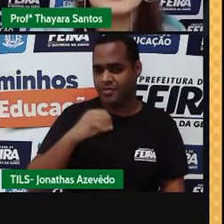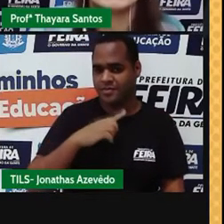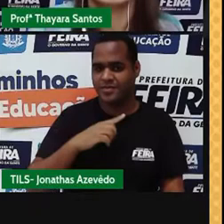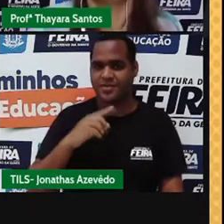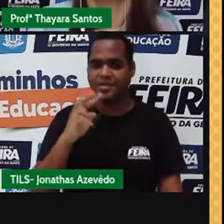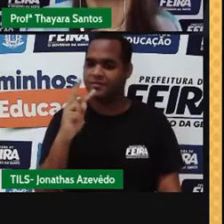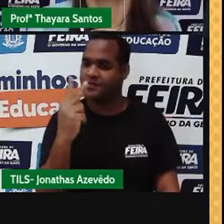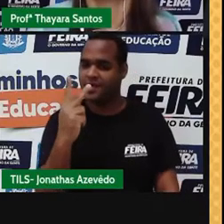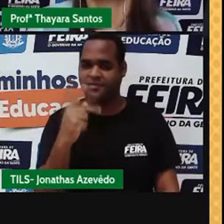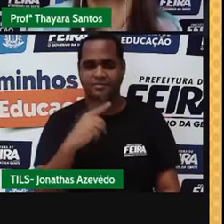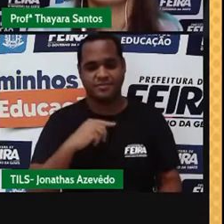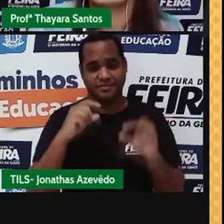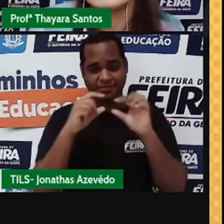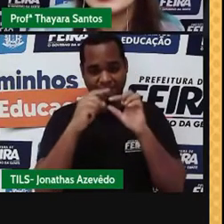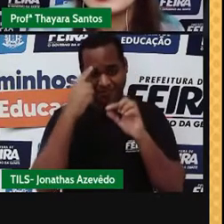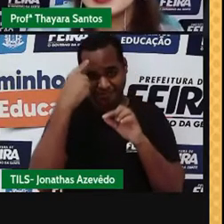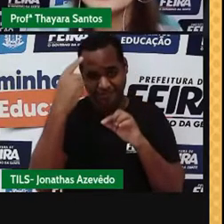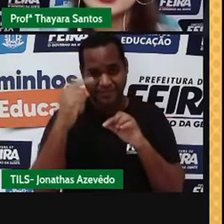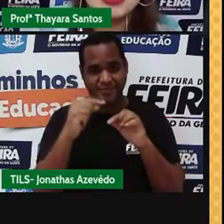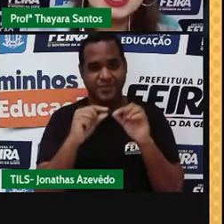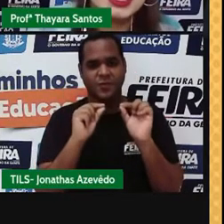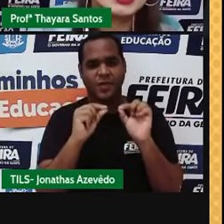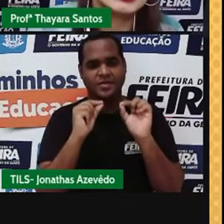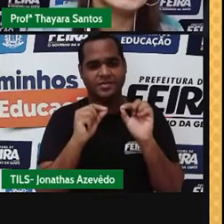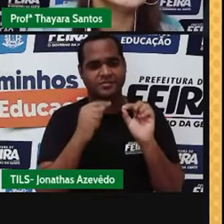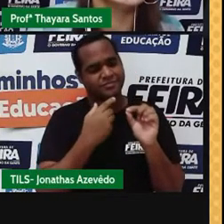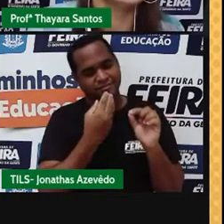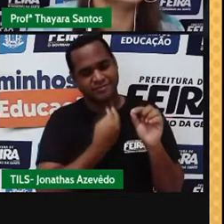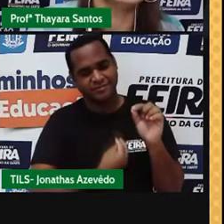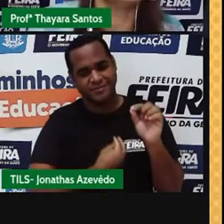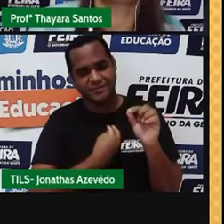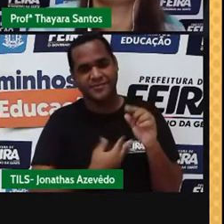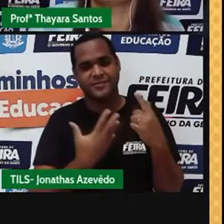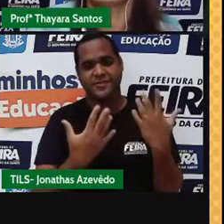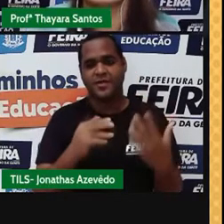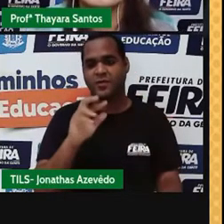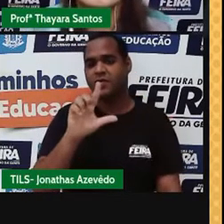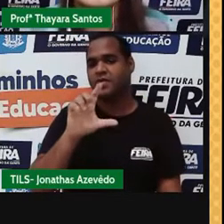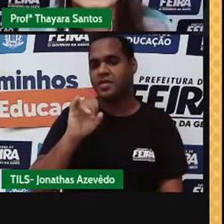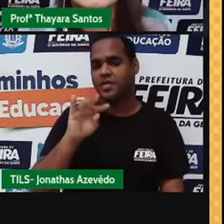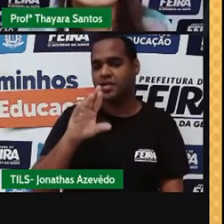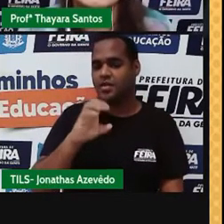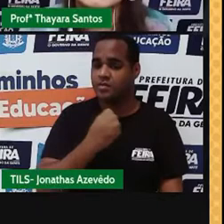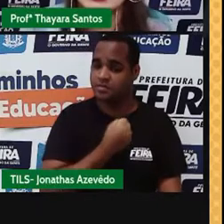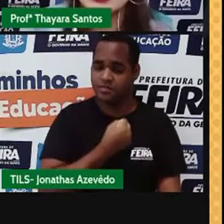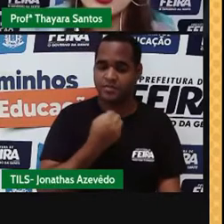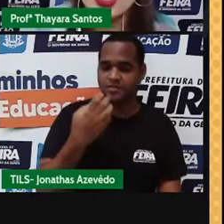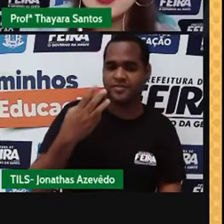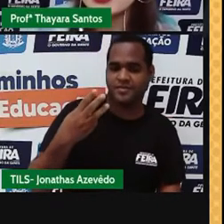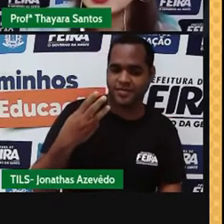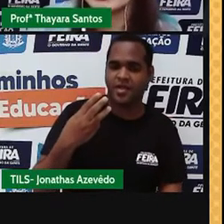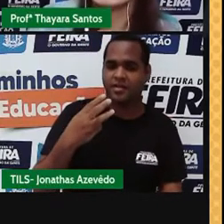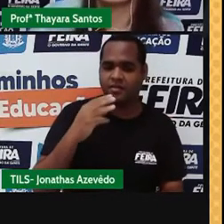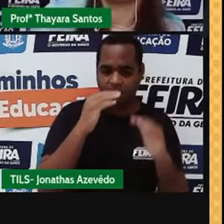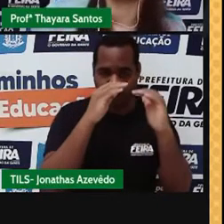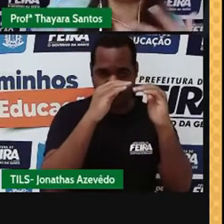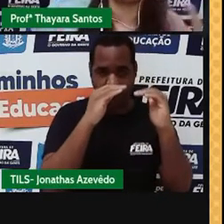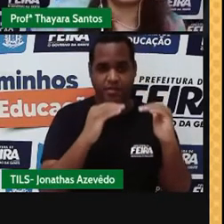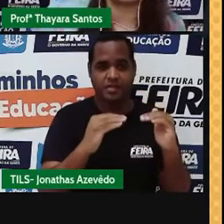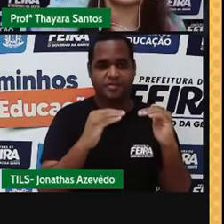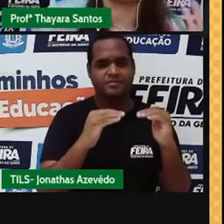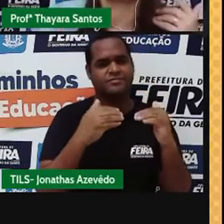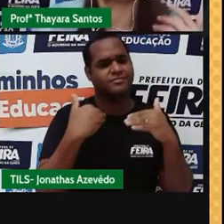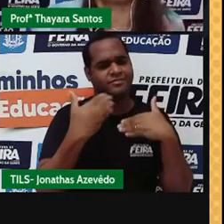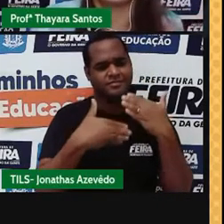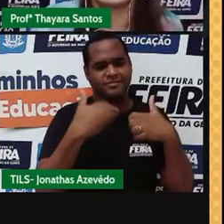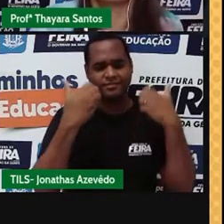aqui em cima. Número atômico 2, o gás L, também está aqui. O lítio tem número atômico 3, vai estar aqui logo abaixo do hidrogênio. E